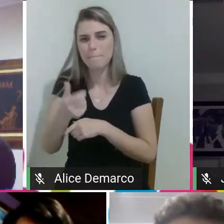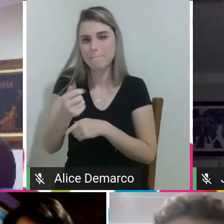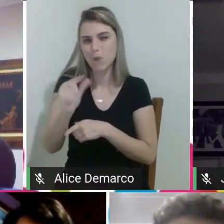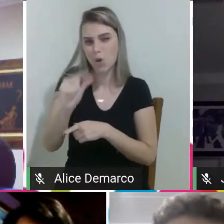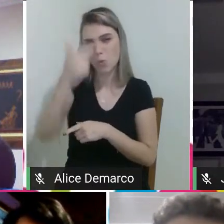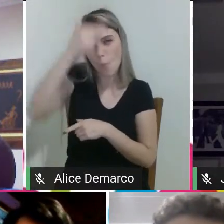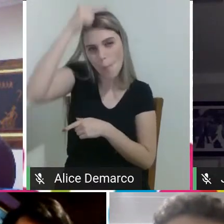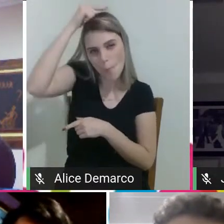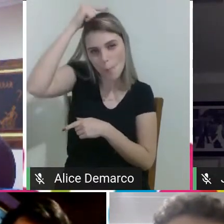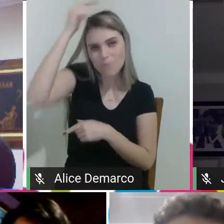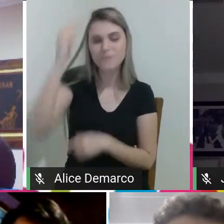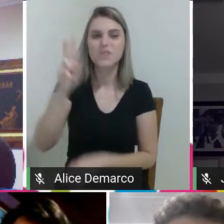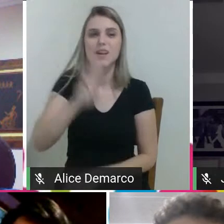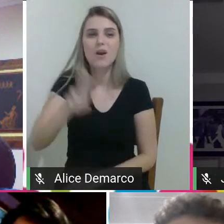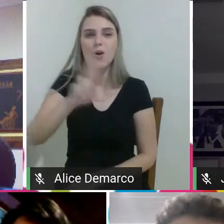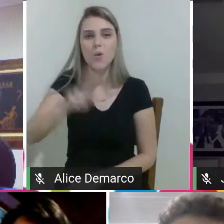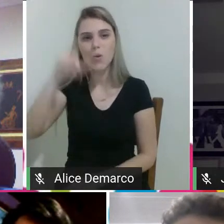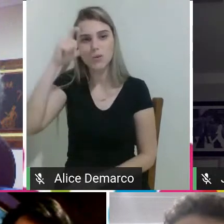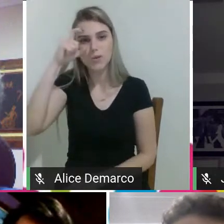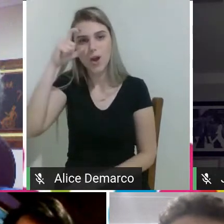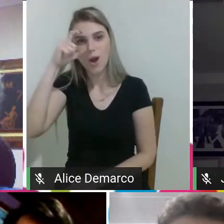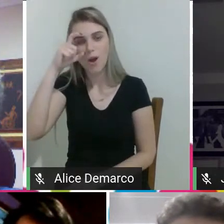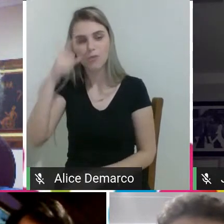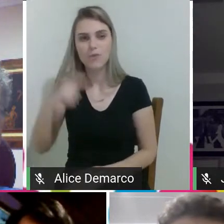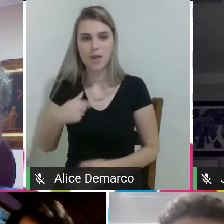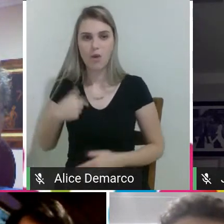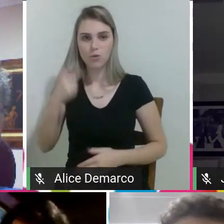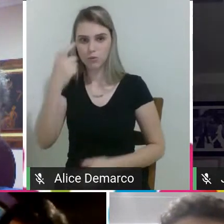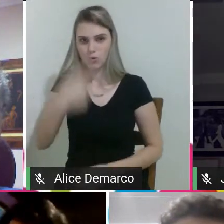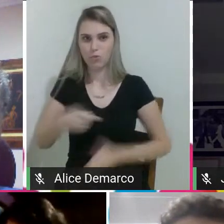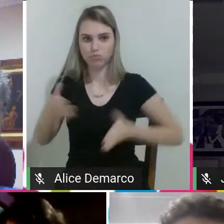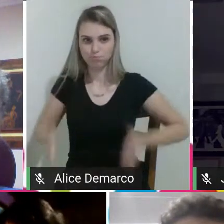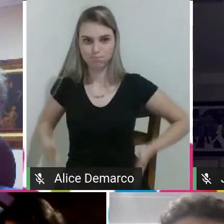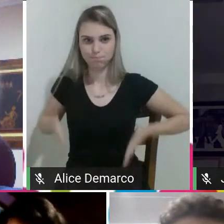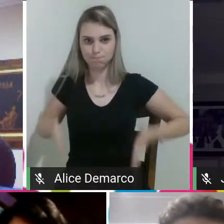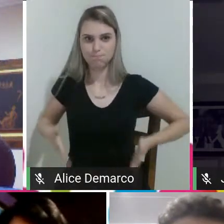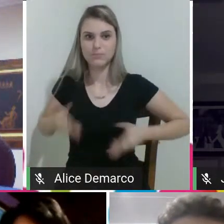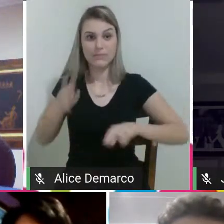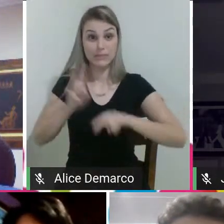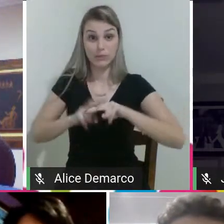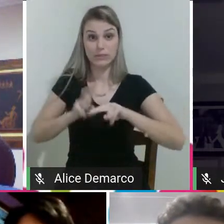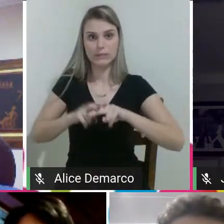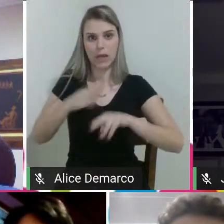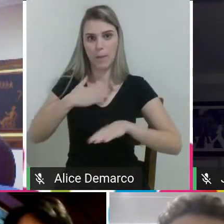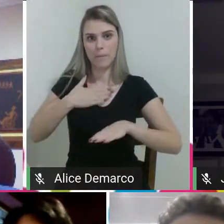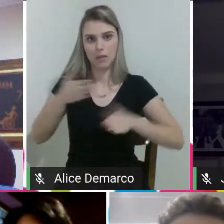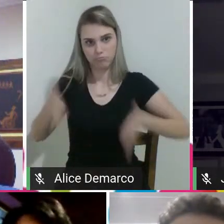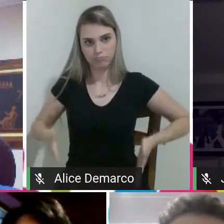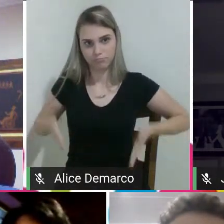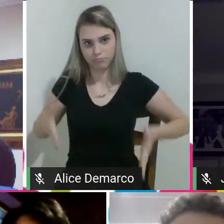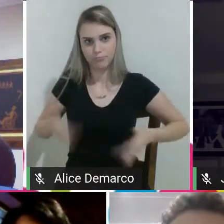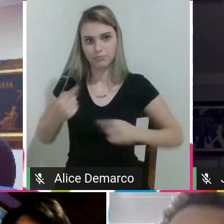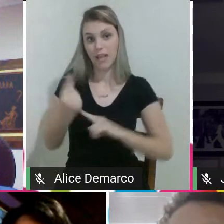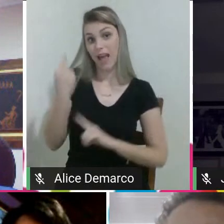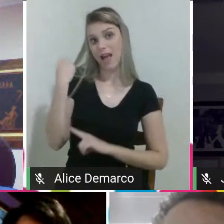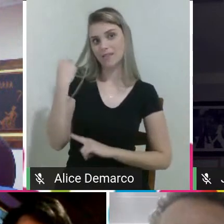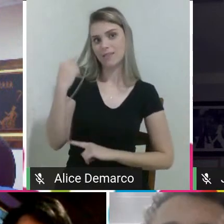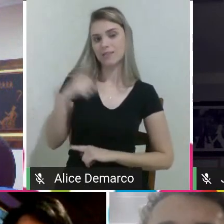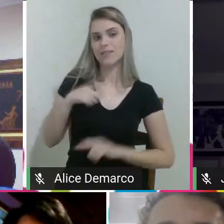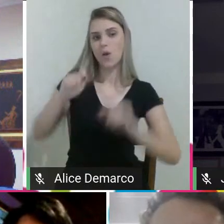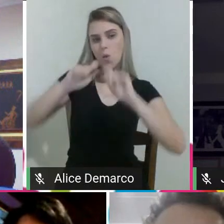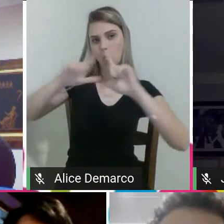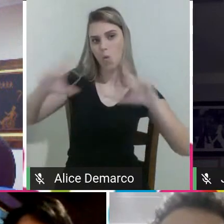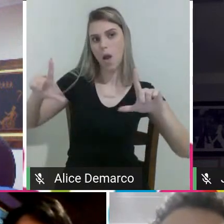óculos, sou cadeirante, estou sentado na minha cadeira de roda, ao fundo tem um quadro de um